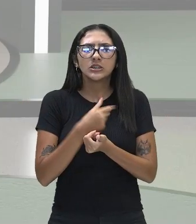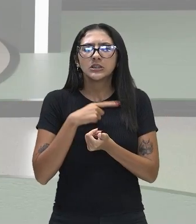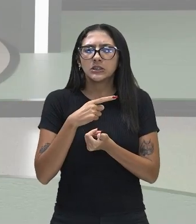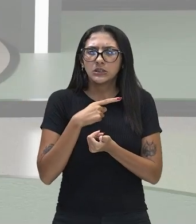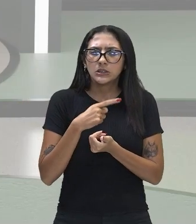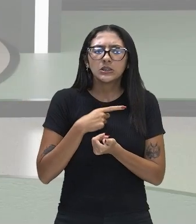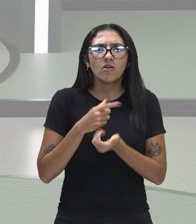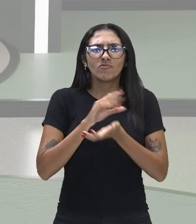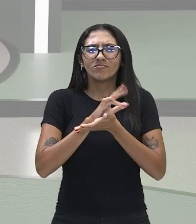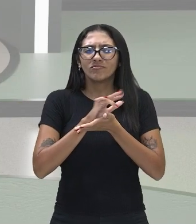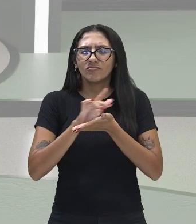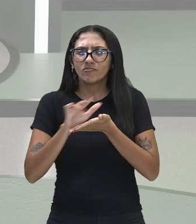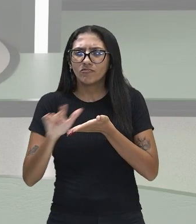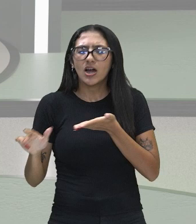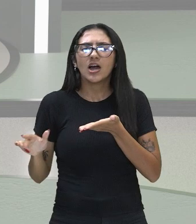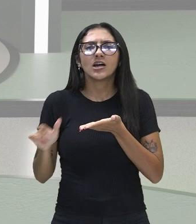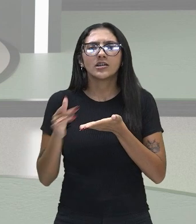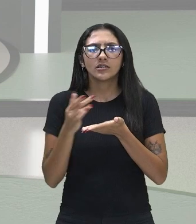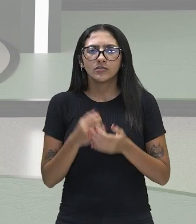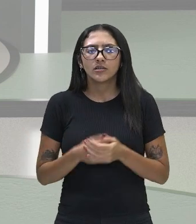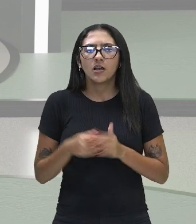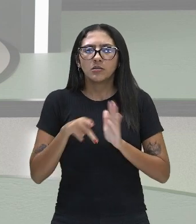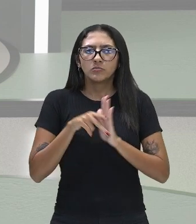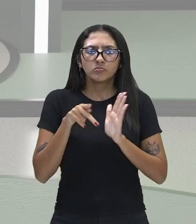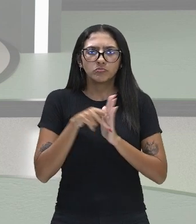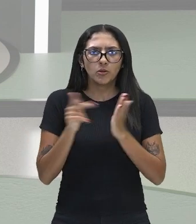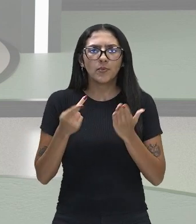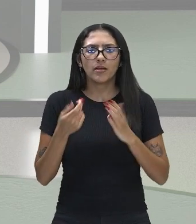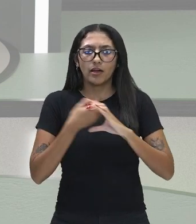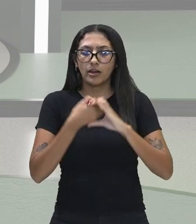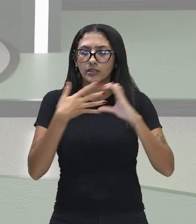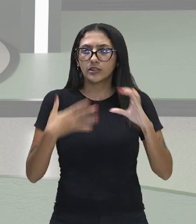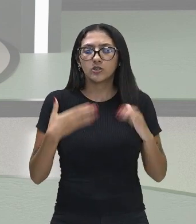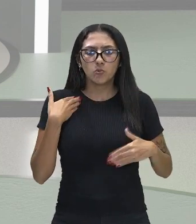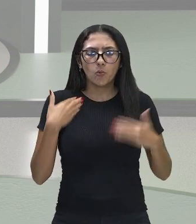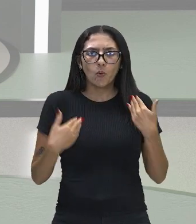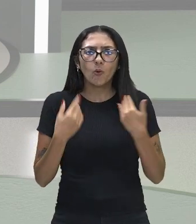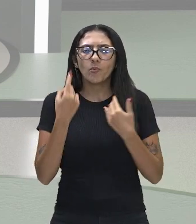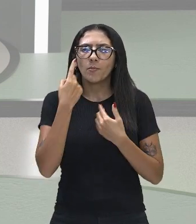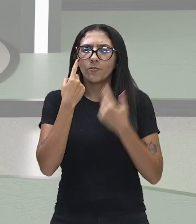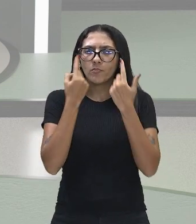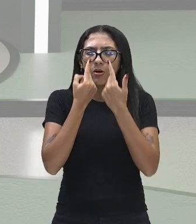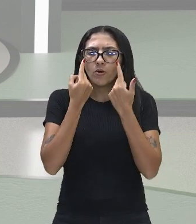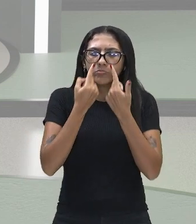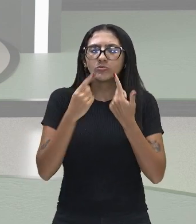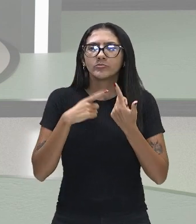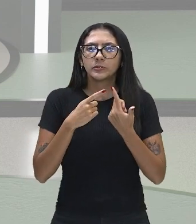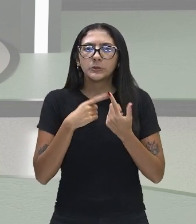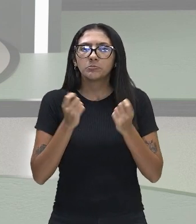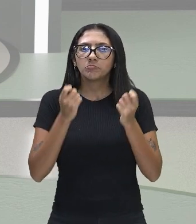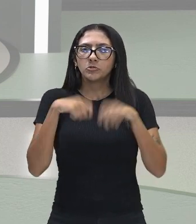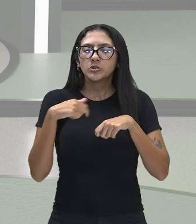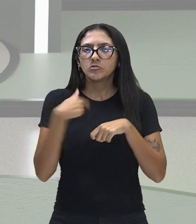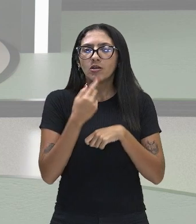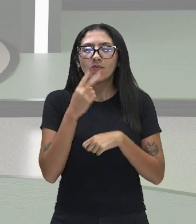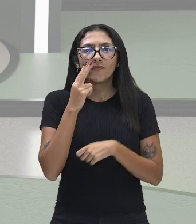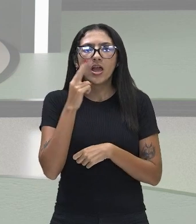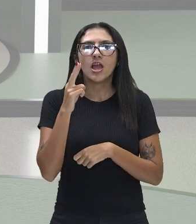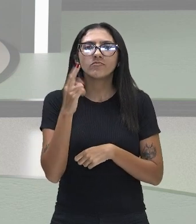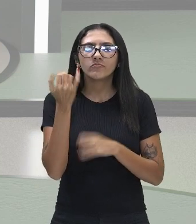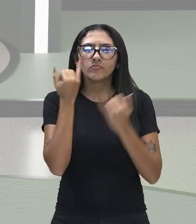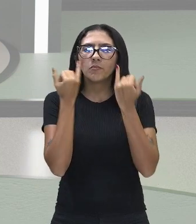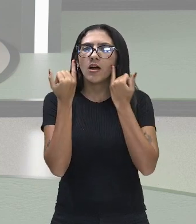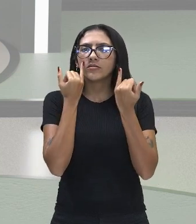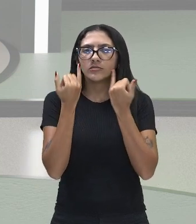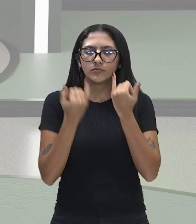todo um aparato anatômico e fisiológico que vai permitir que a gente tenha o sentido da visão, certo?